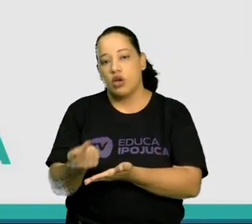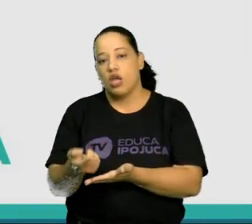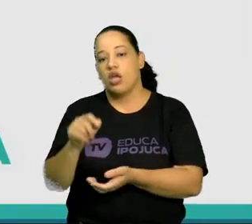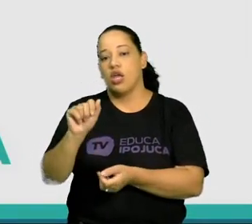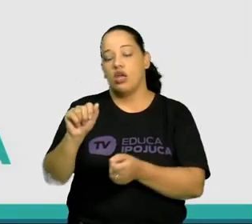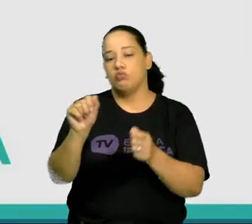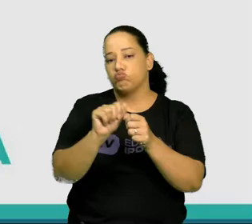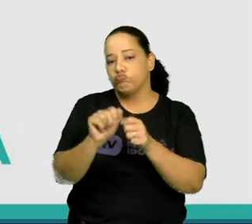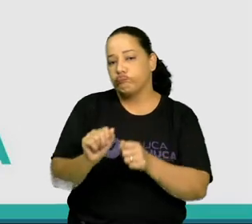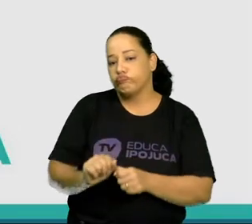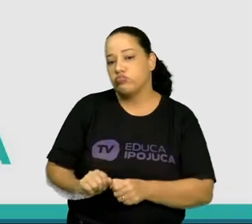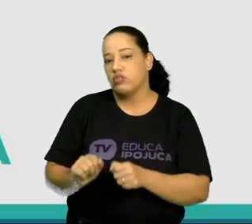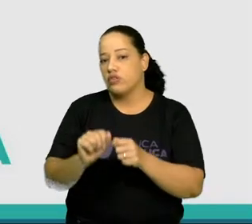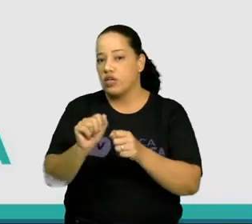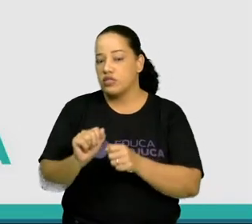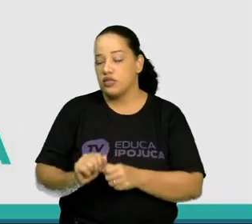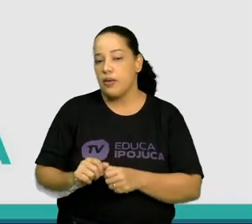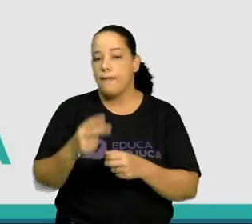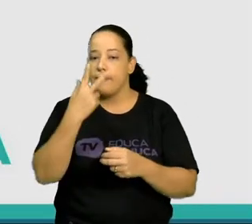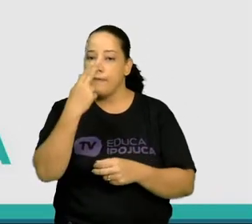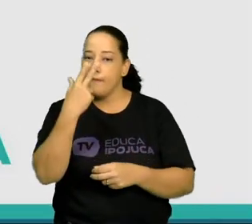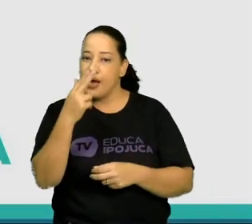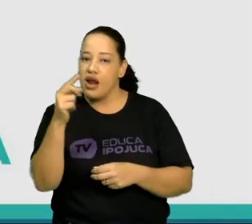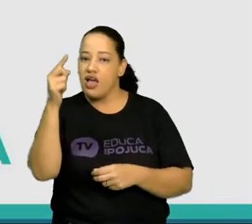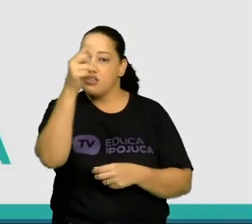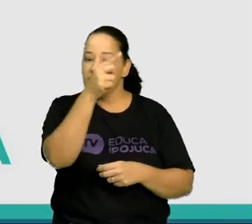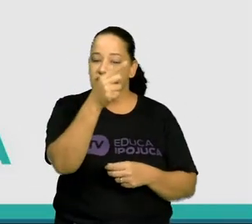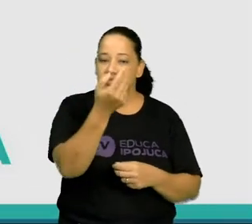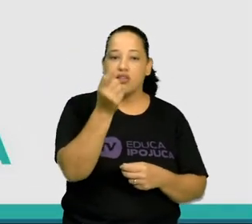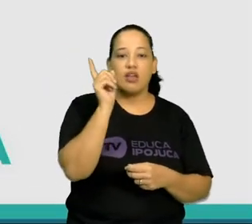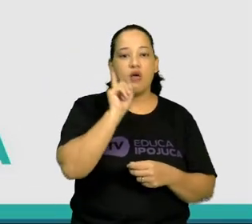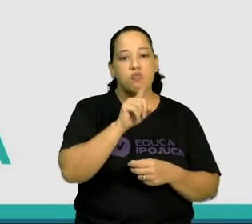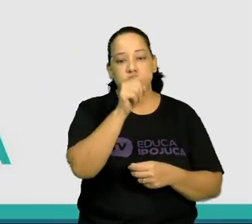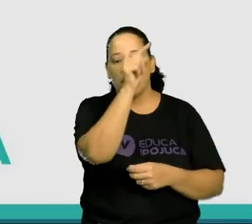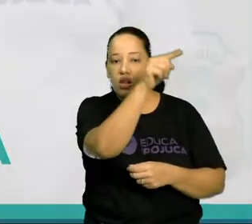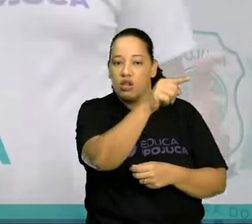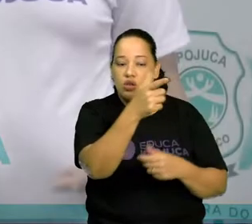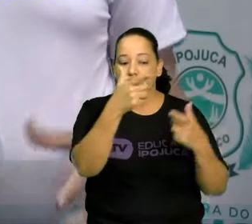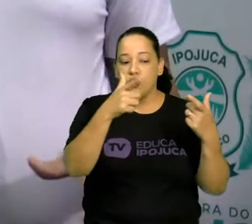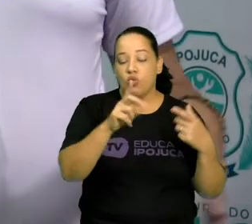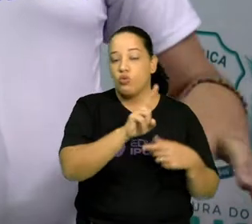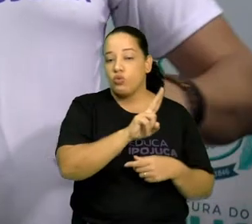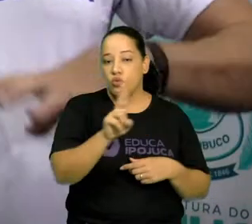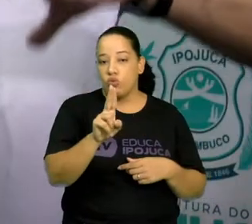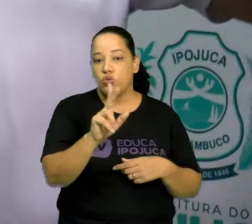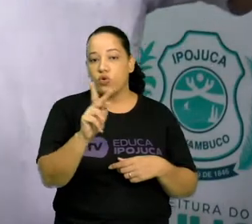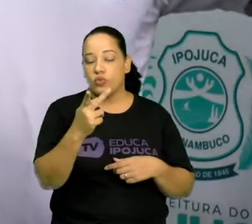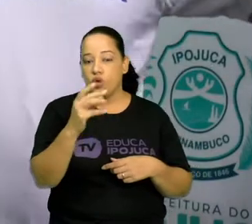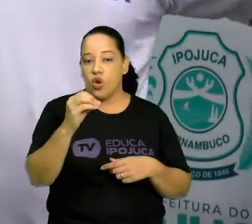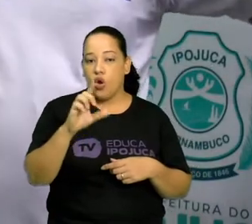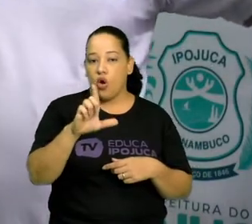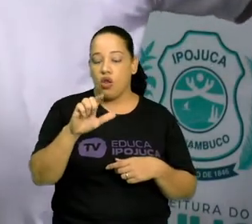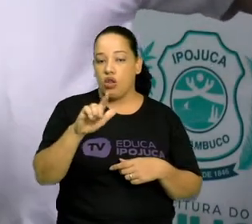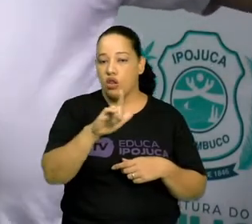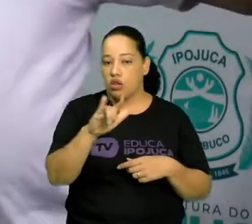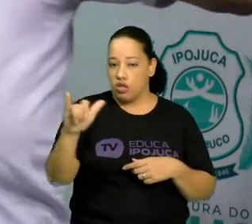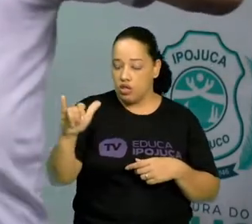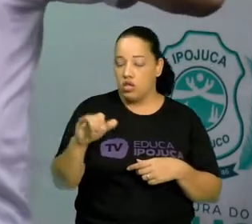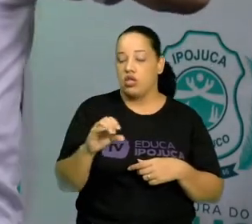assemelham muito aos filmes de Hollywood. E a grande atriz é a Carmen Miranda. A Cinedia eram os galpões,